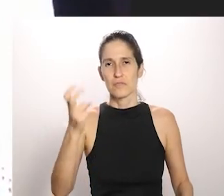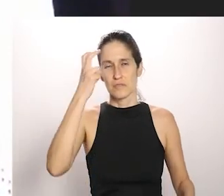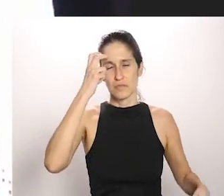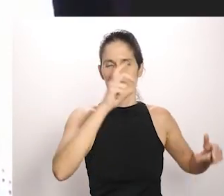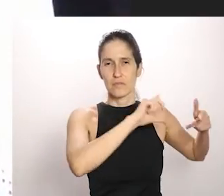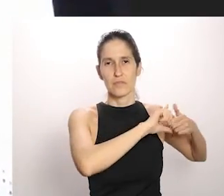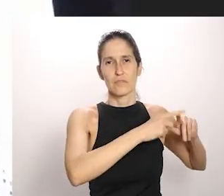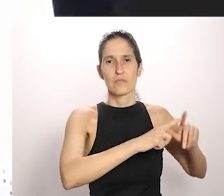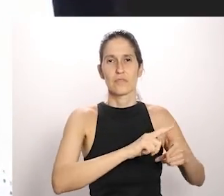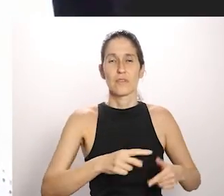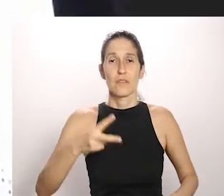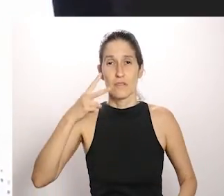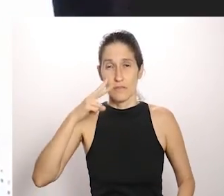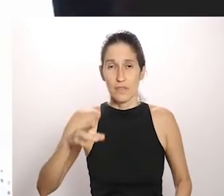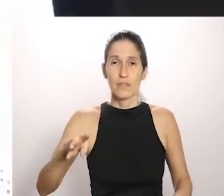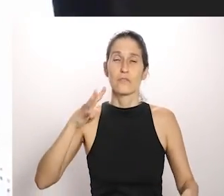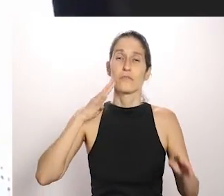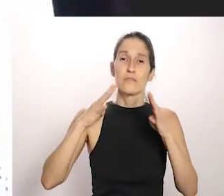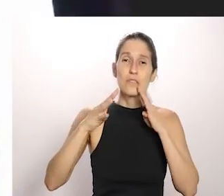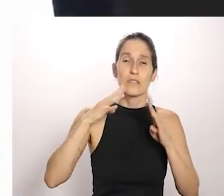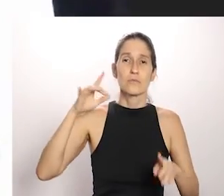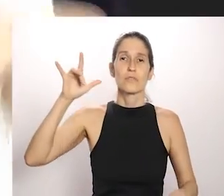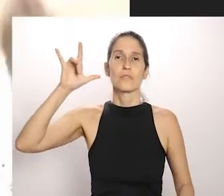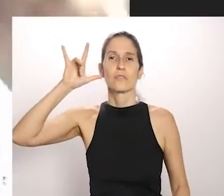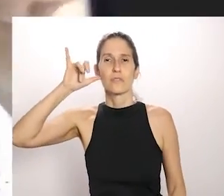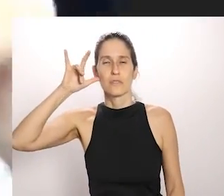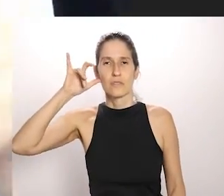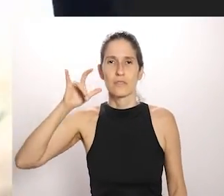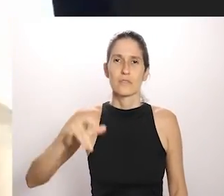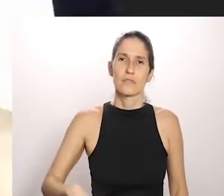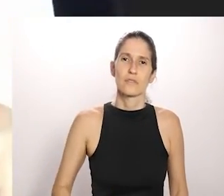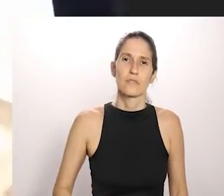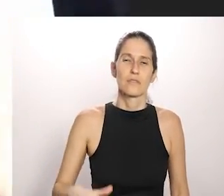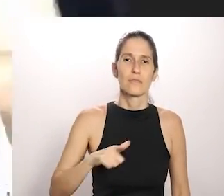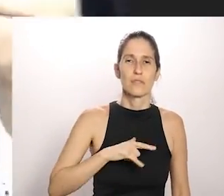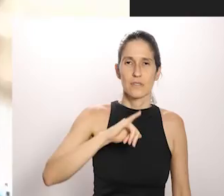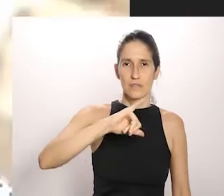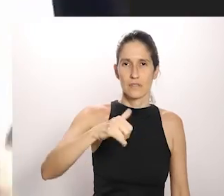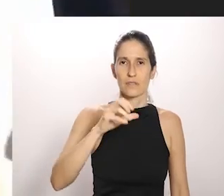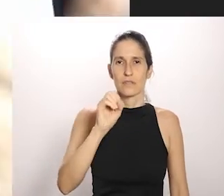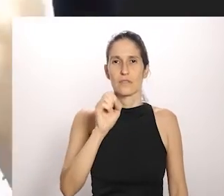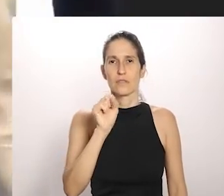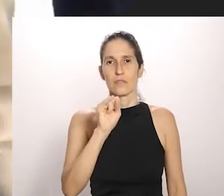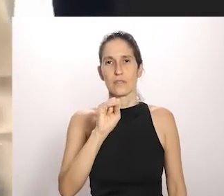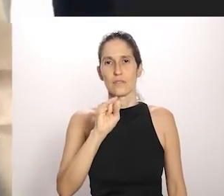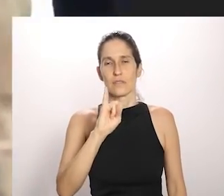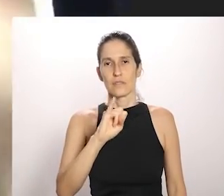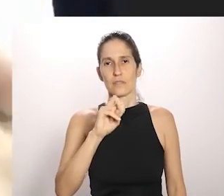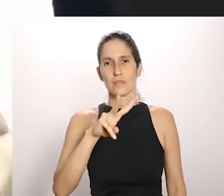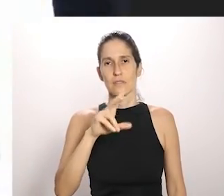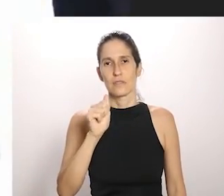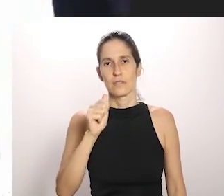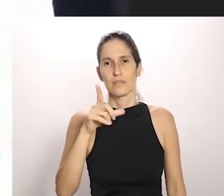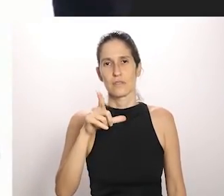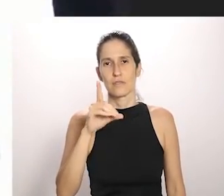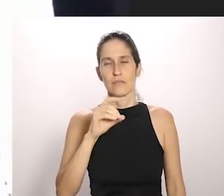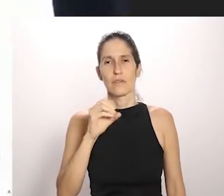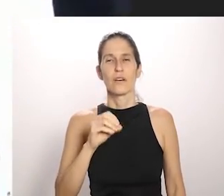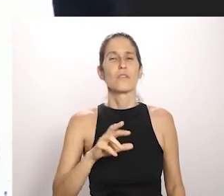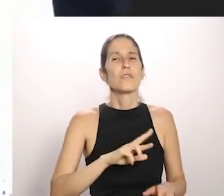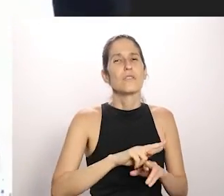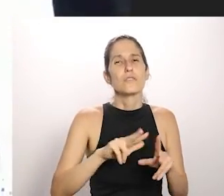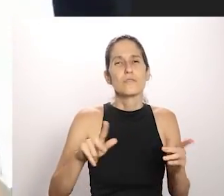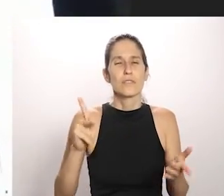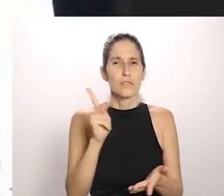acontecendo só entrar no Instagram no Facebook inclusive vai ter umas que essa semana dia 16 vai estar Josivaldo Cabuclo Bill Cabuclo